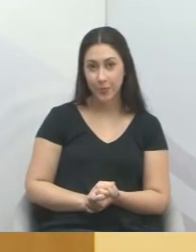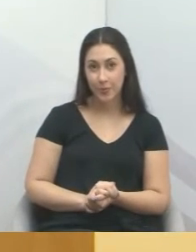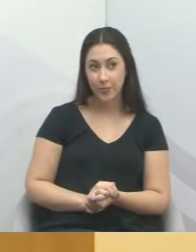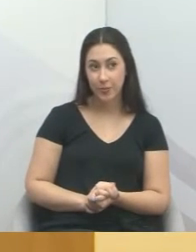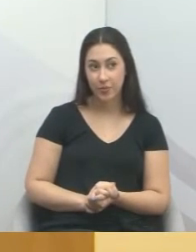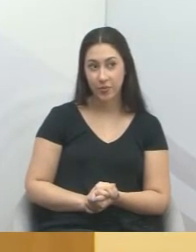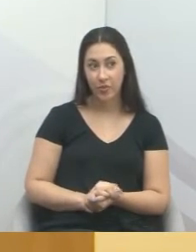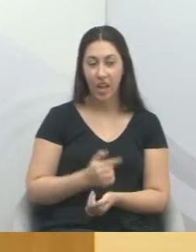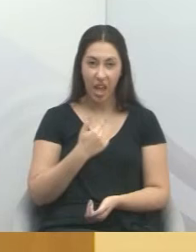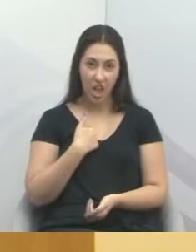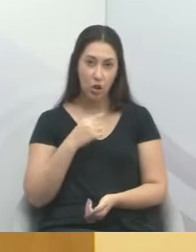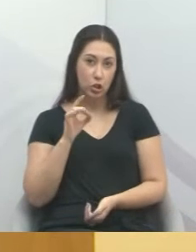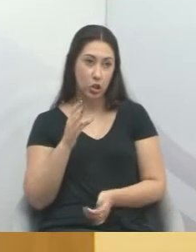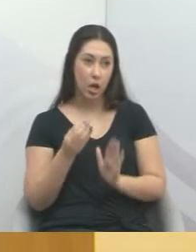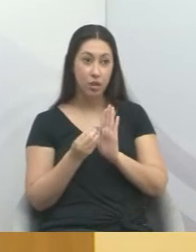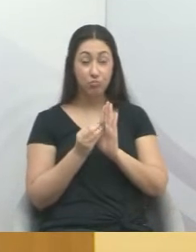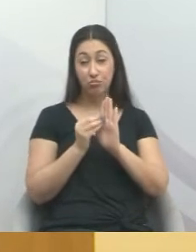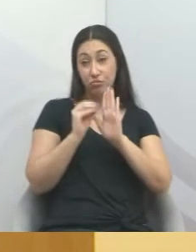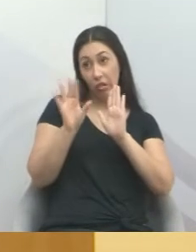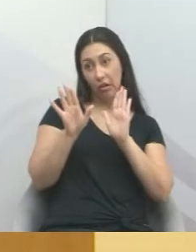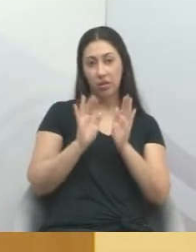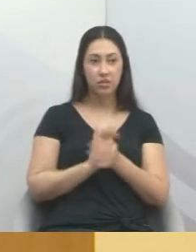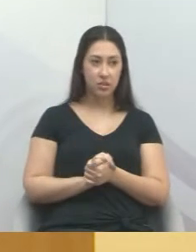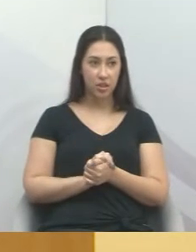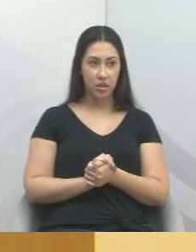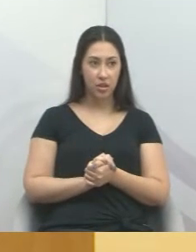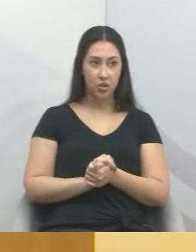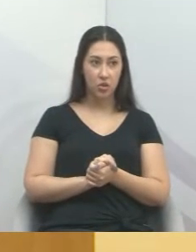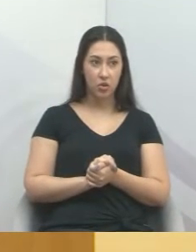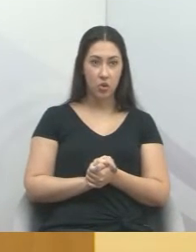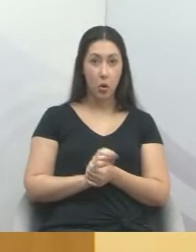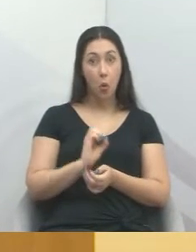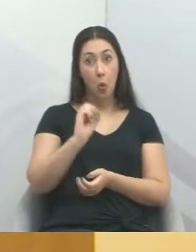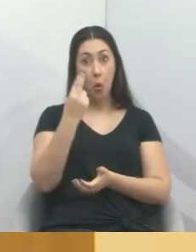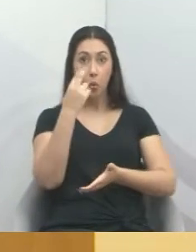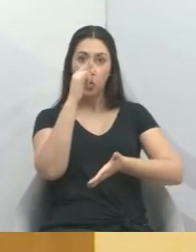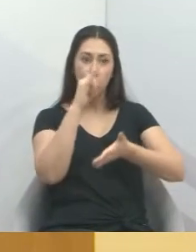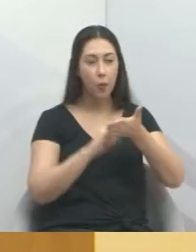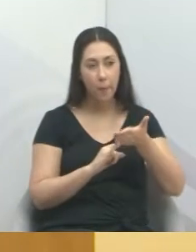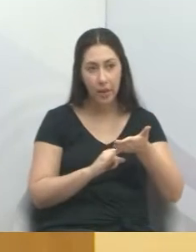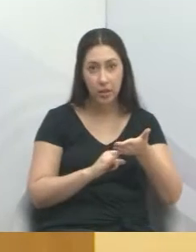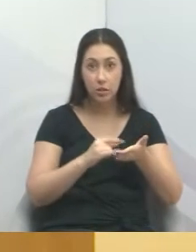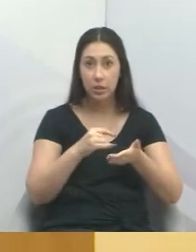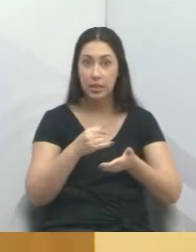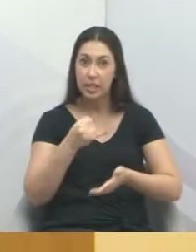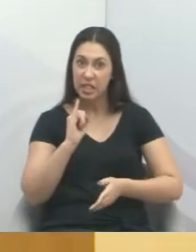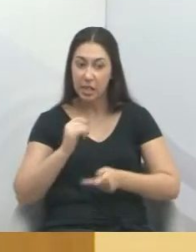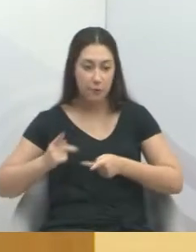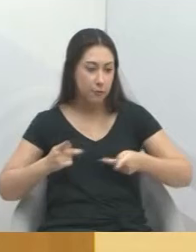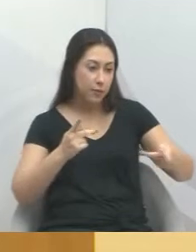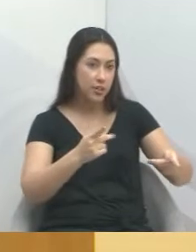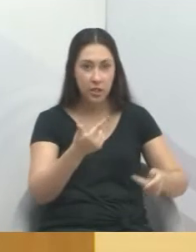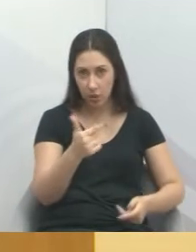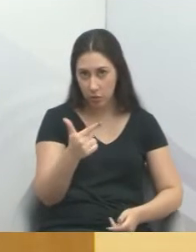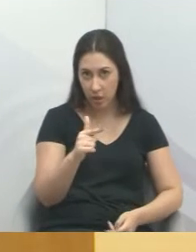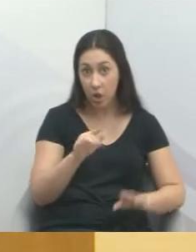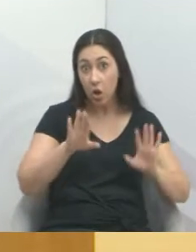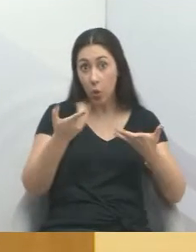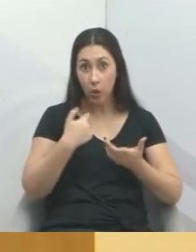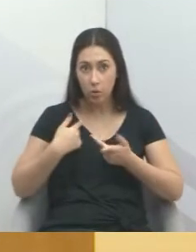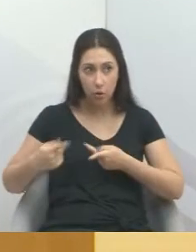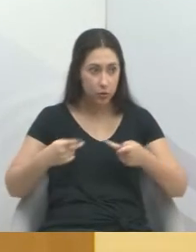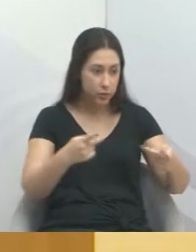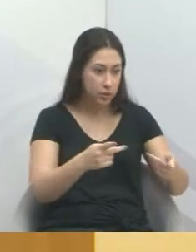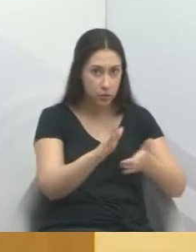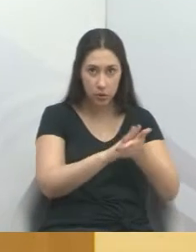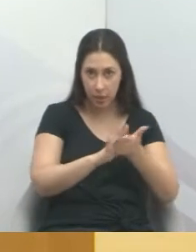Eu não faço indicação assim, e nem documento, sem ir no local. Quando eu não for, o